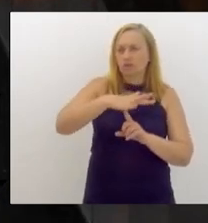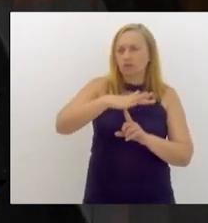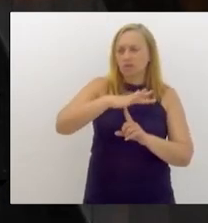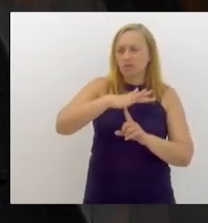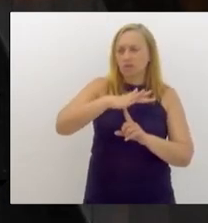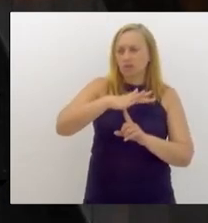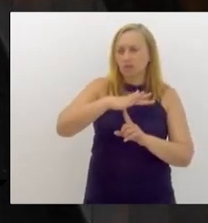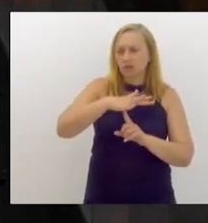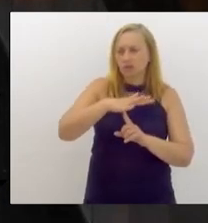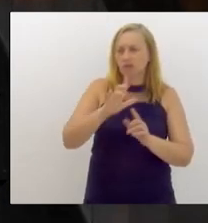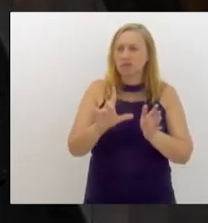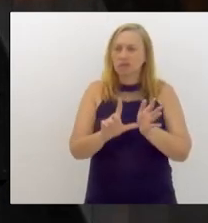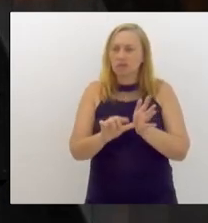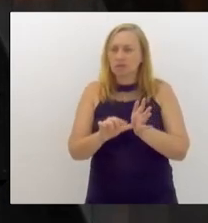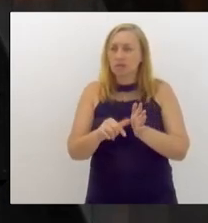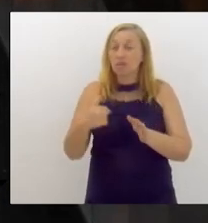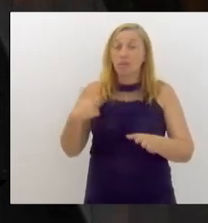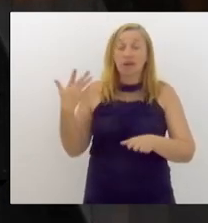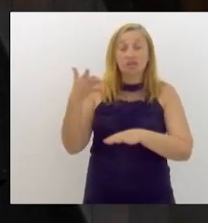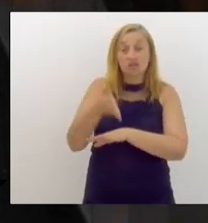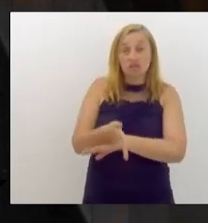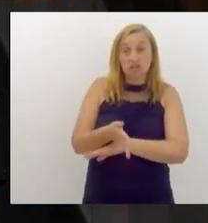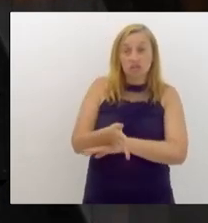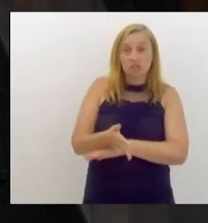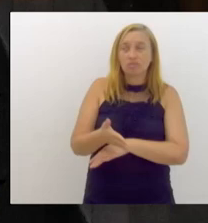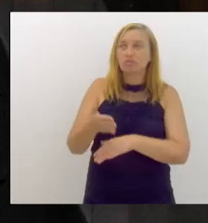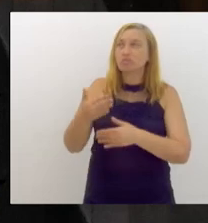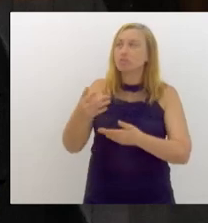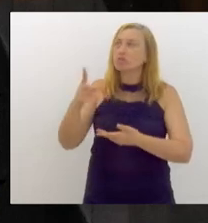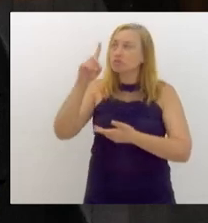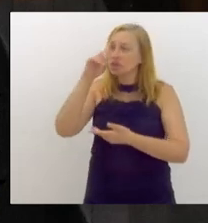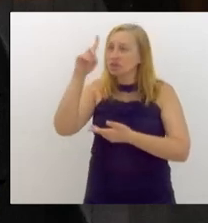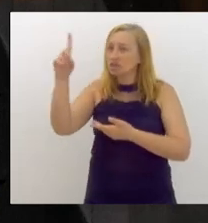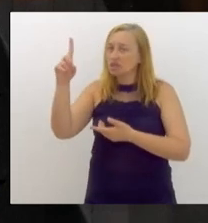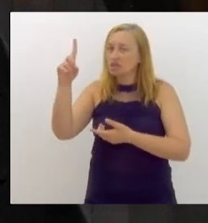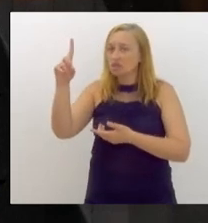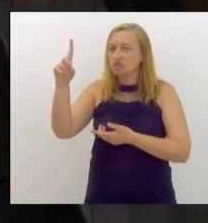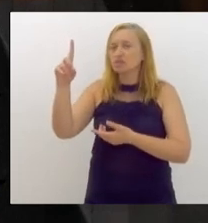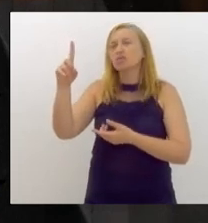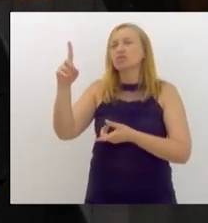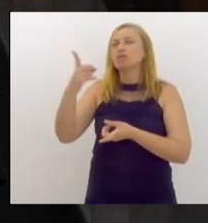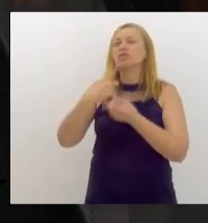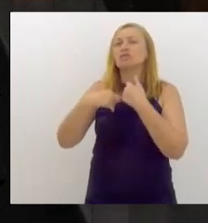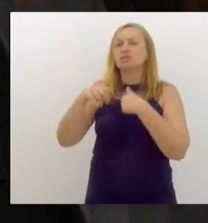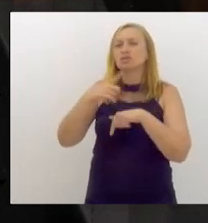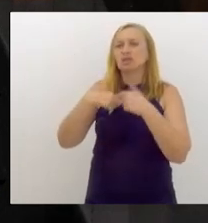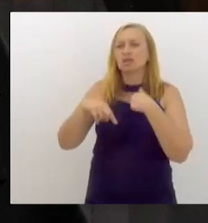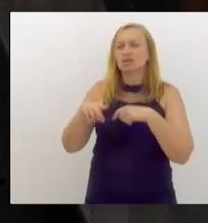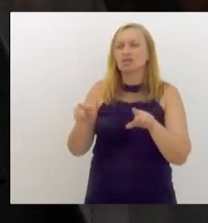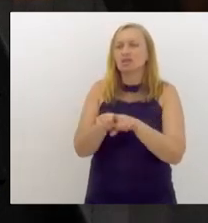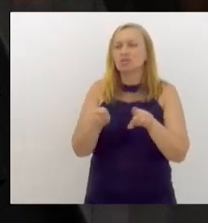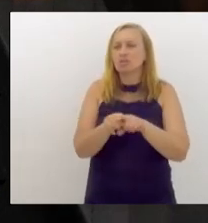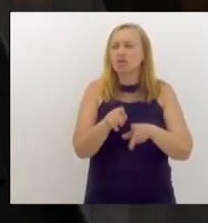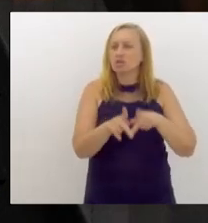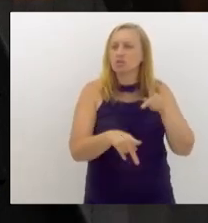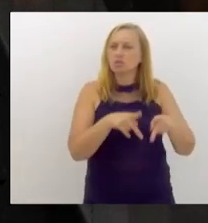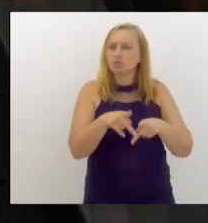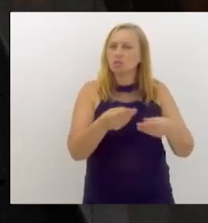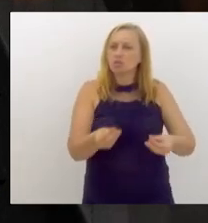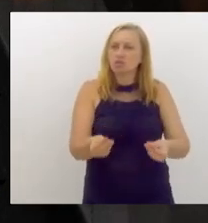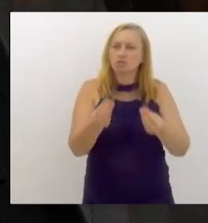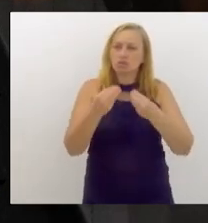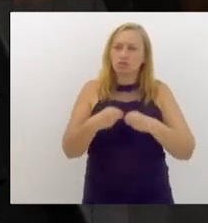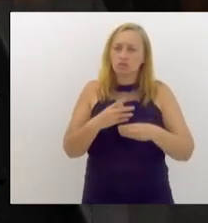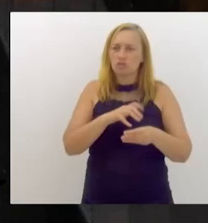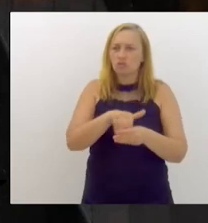entendemos, pela vontade de Deus e pela vontade popular que nos concederam